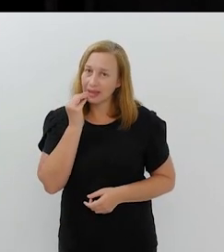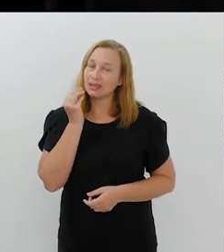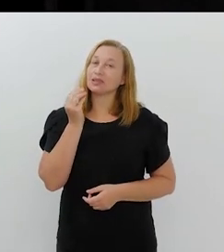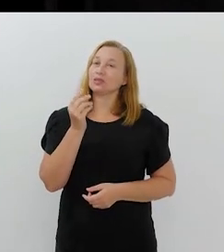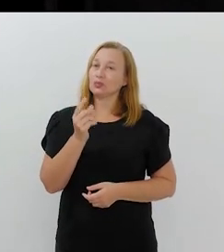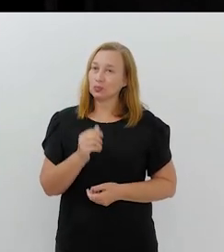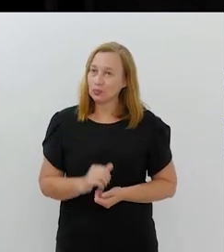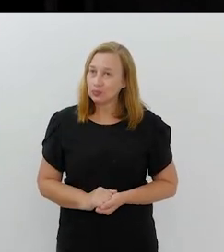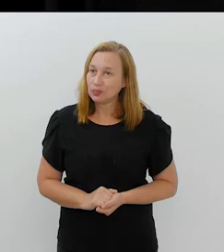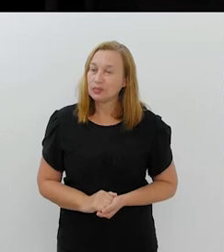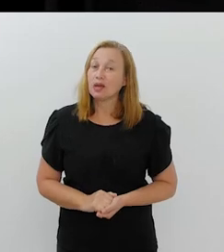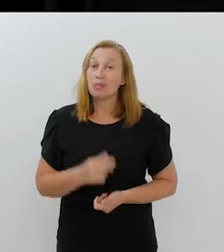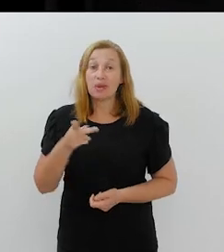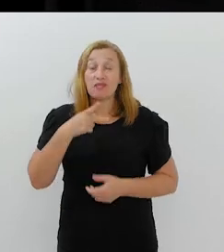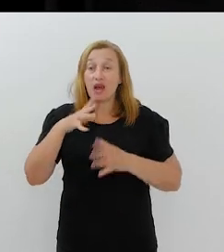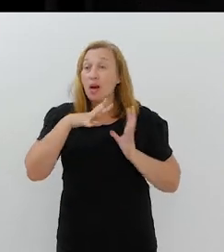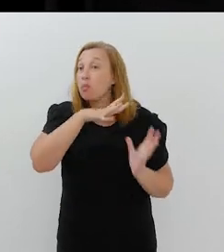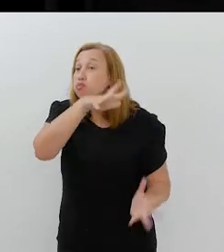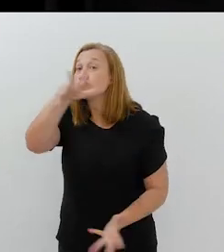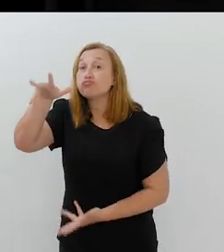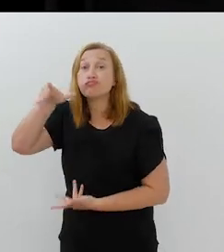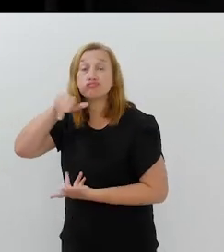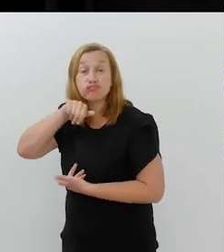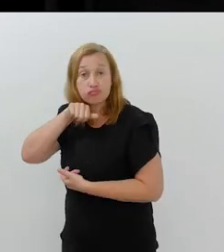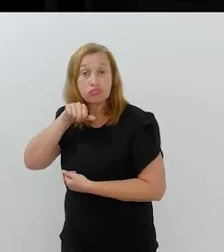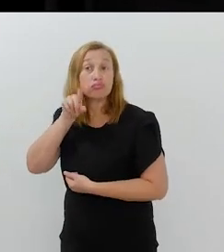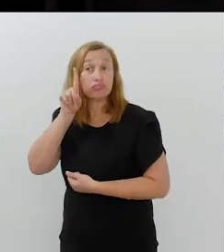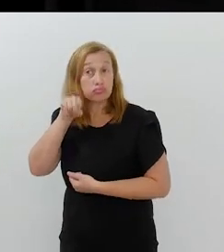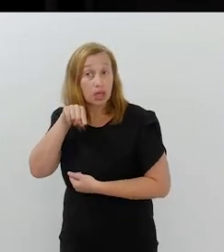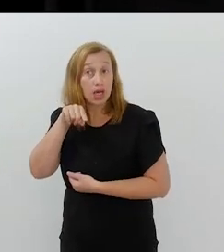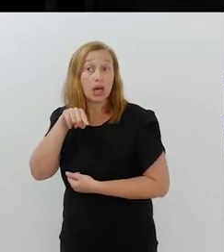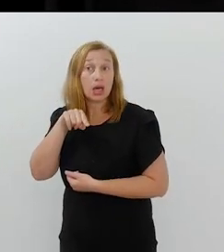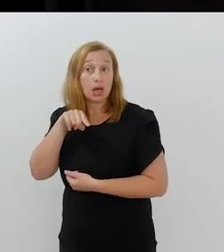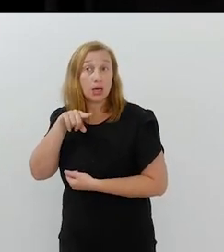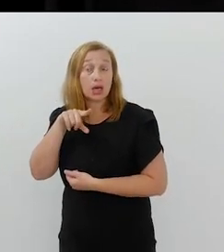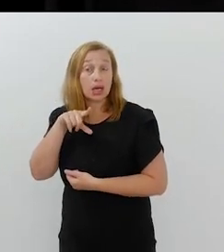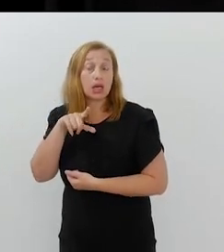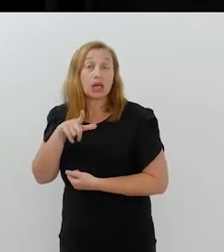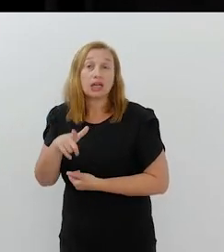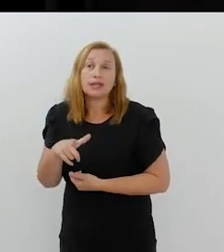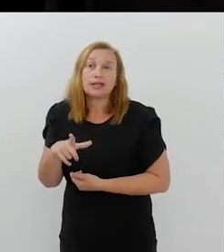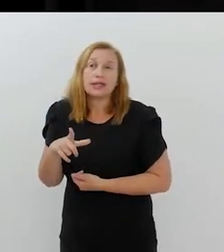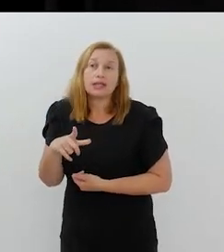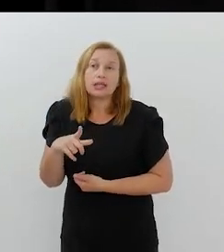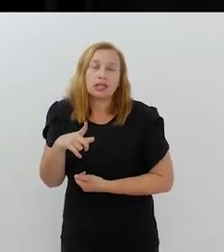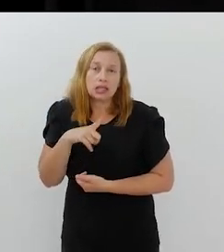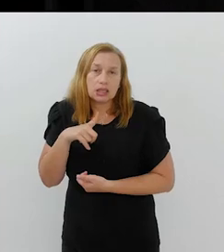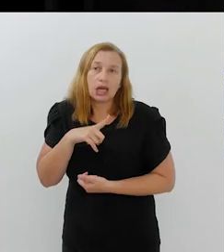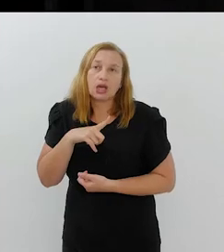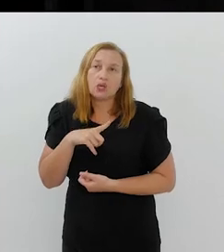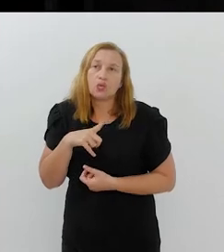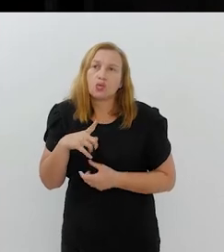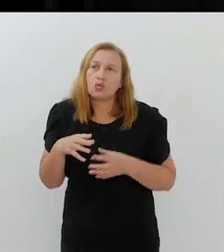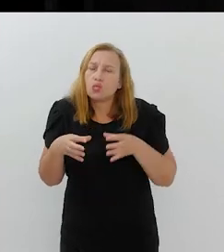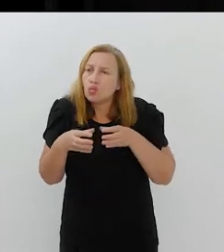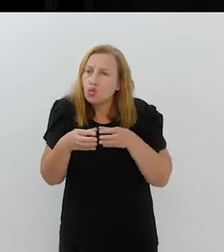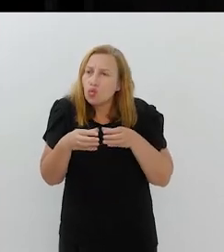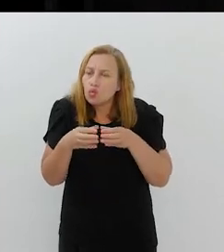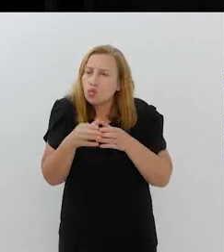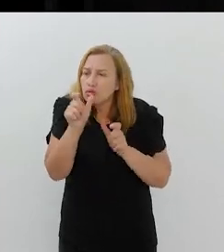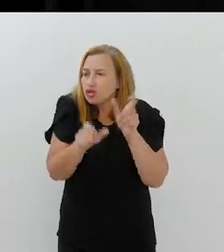É uma grande oportunidade de se dizer para o mundo inteiro, não é? Isso. Que há um